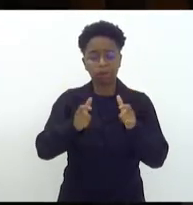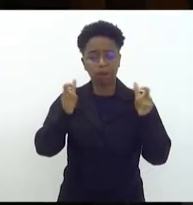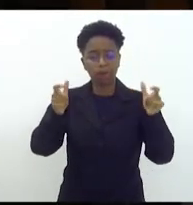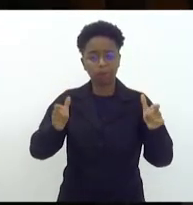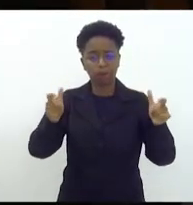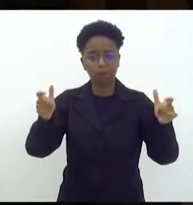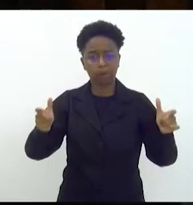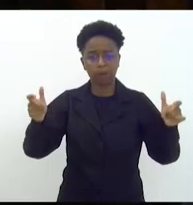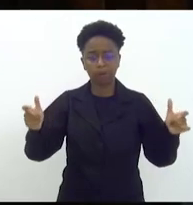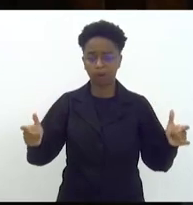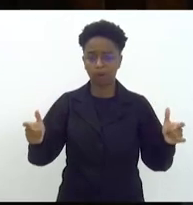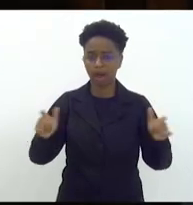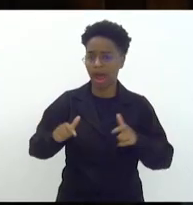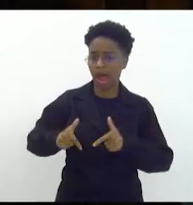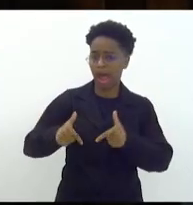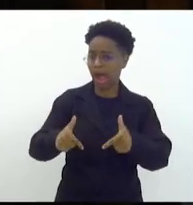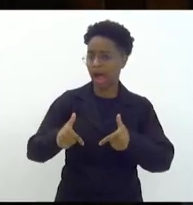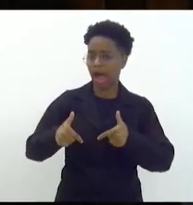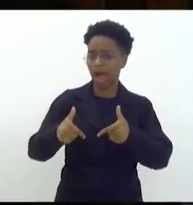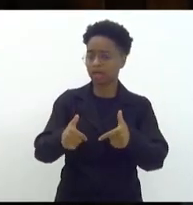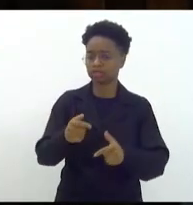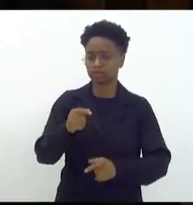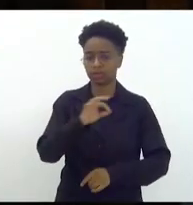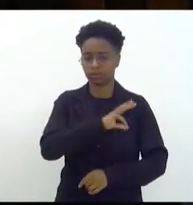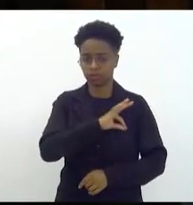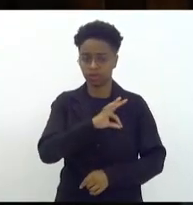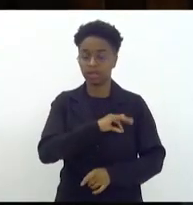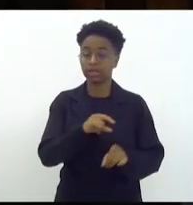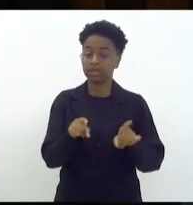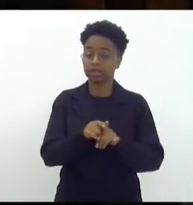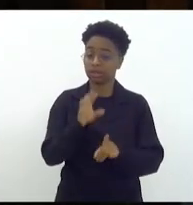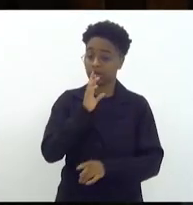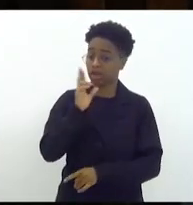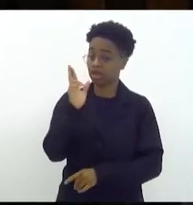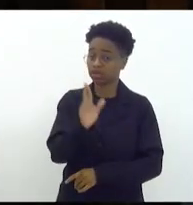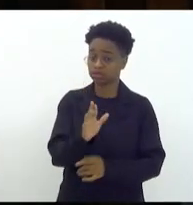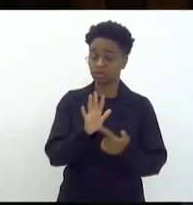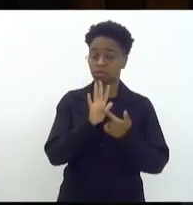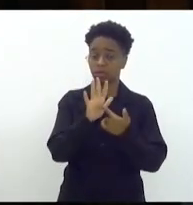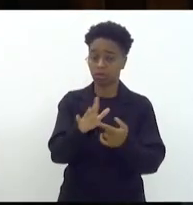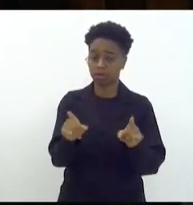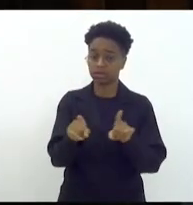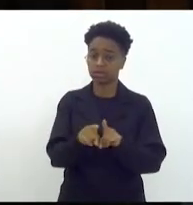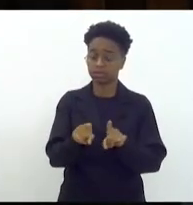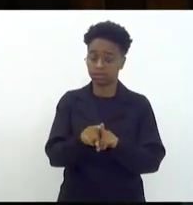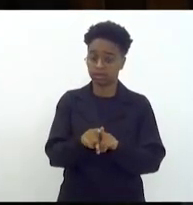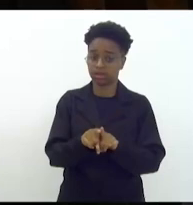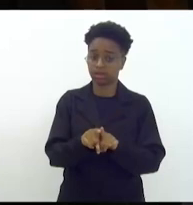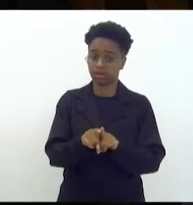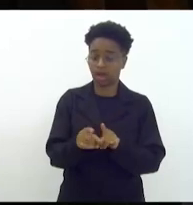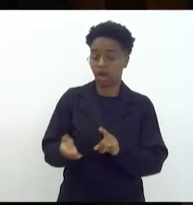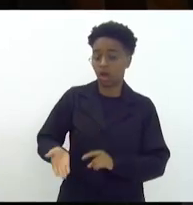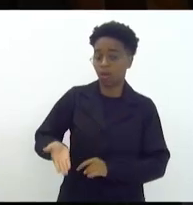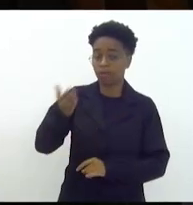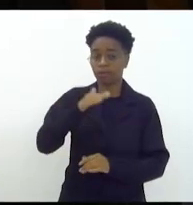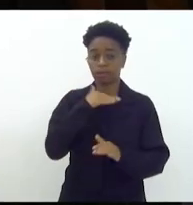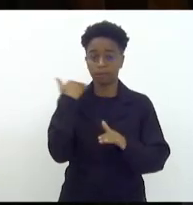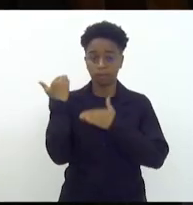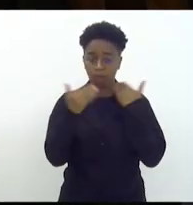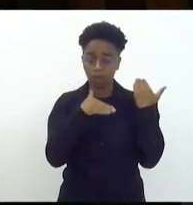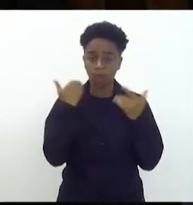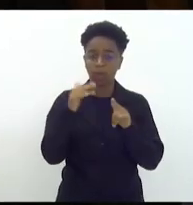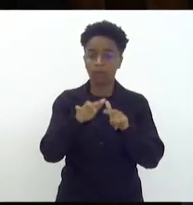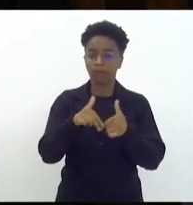as incursões policiais e tem deixado como resultado também um aumento das mortes causadas